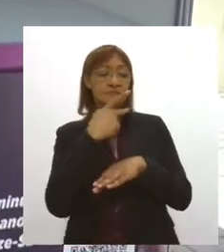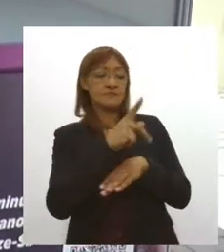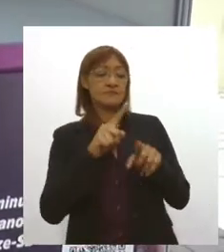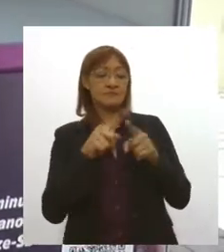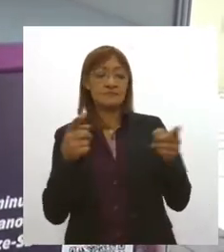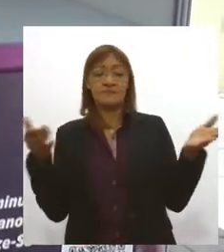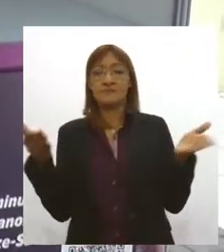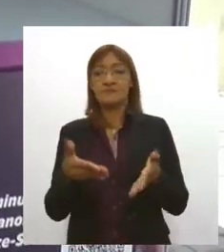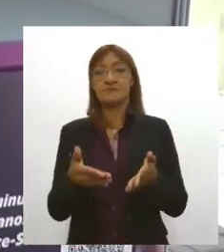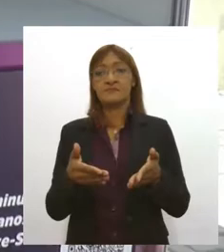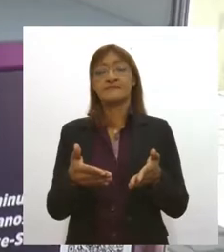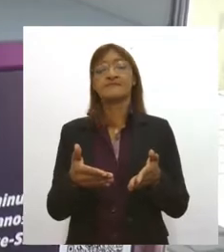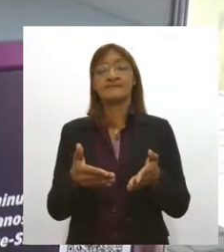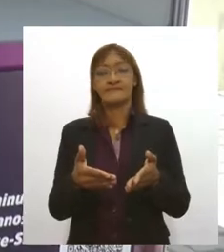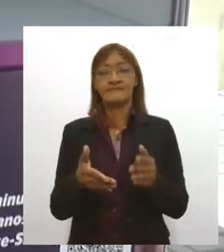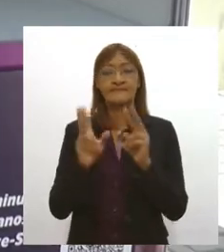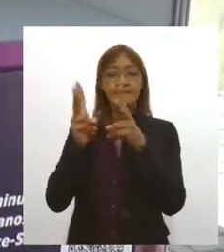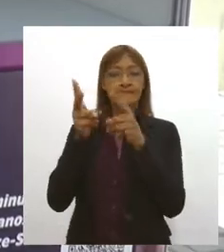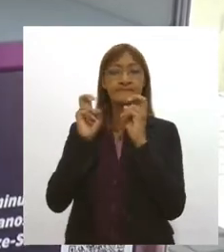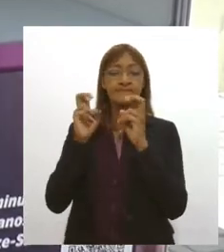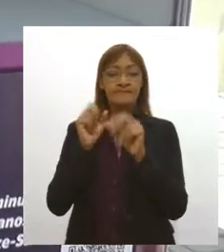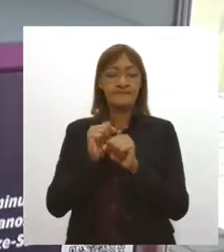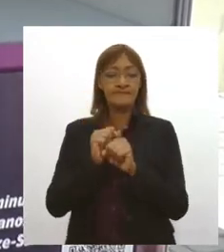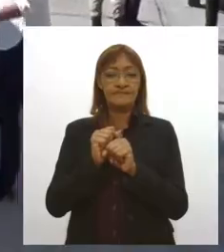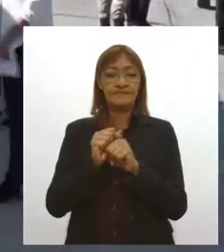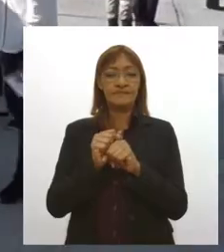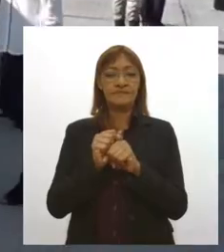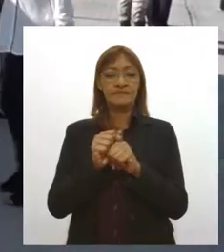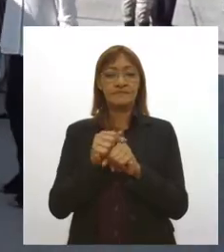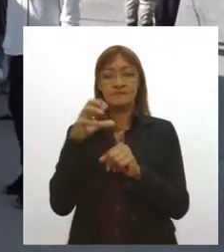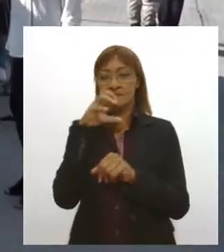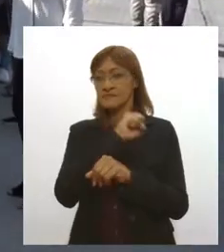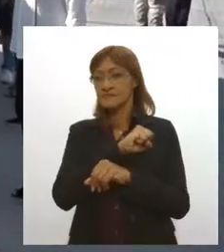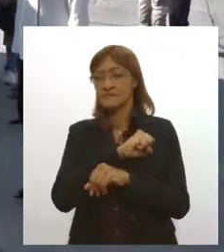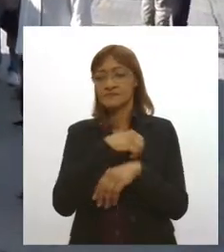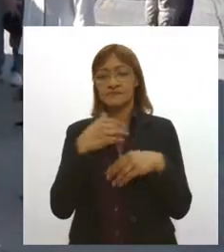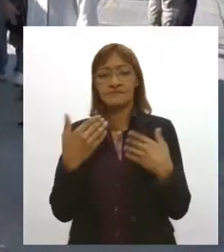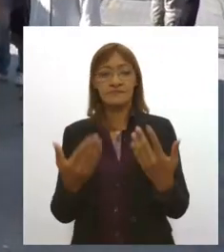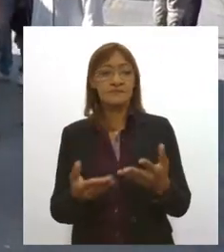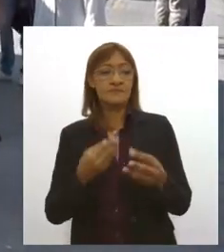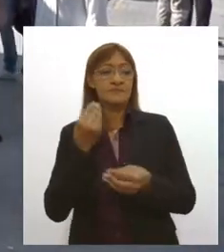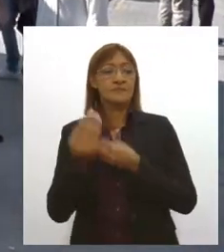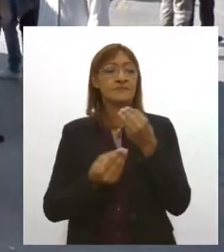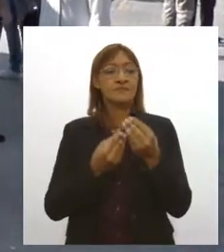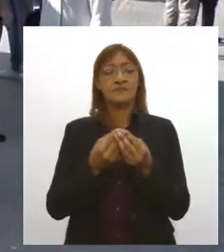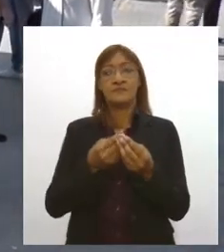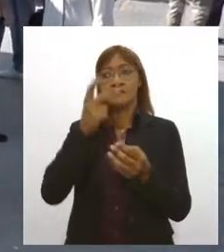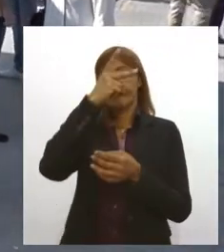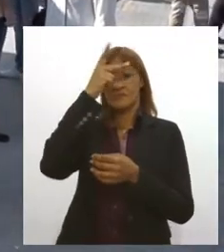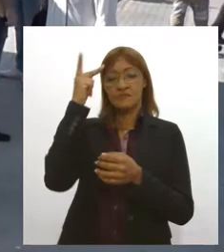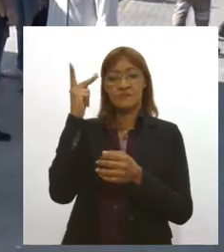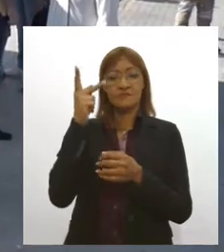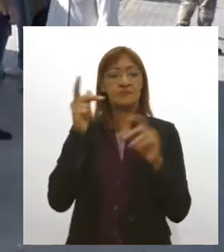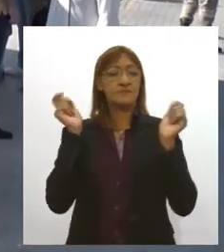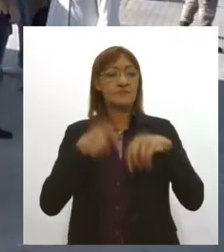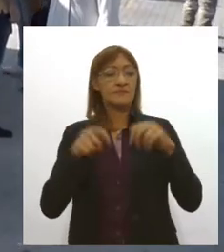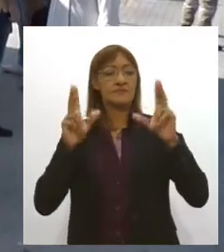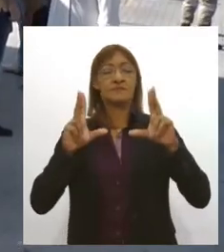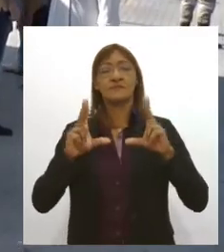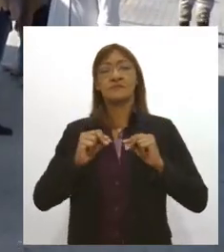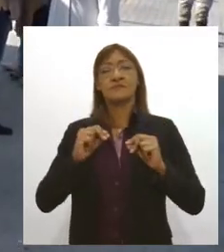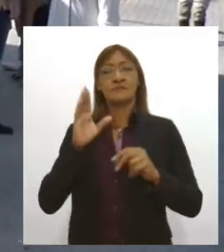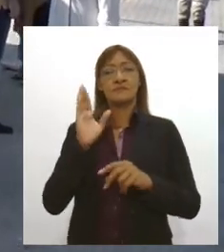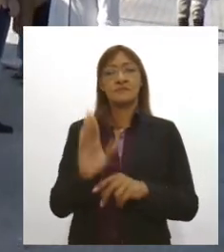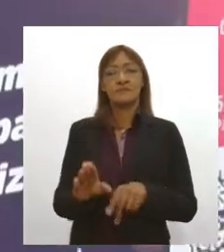precisa ter um olhar diferenciado e com agilidade. O processo de identificação de pessoas que podem receber as doações